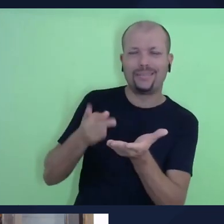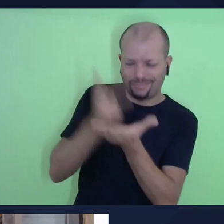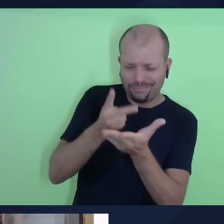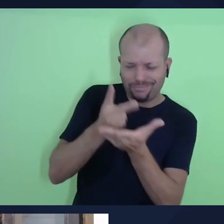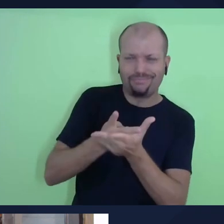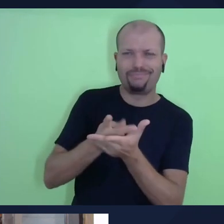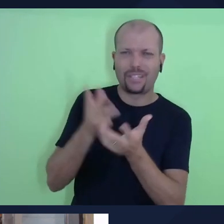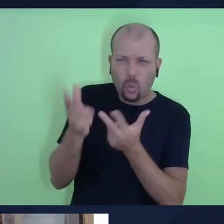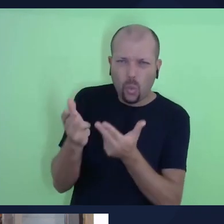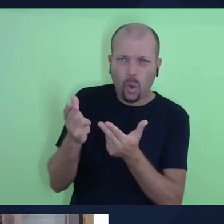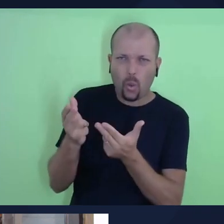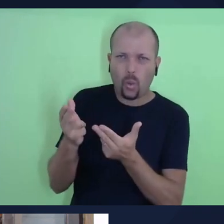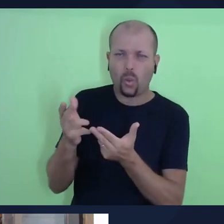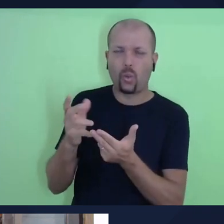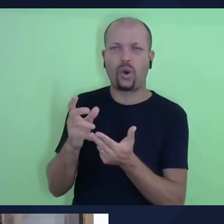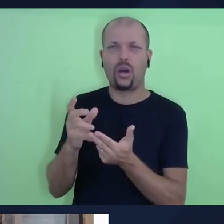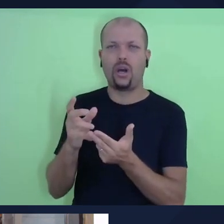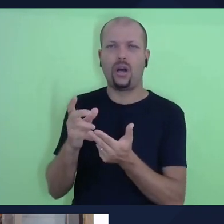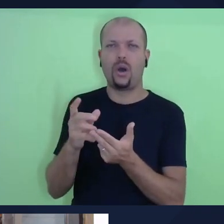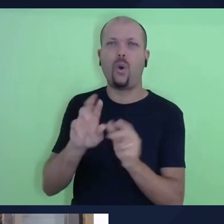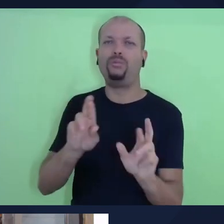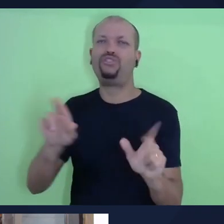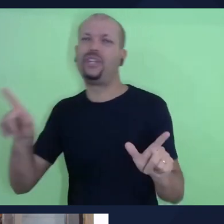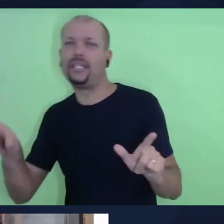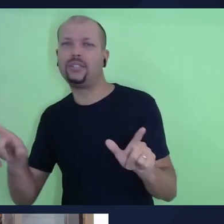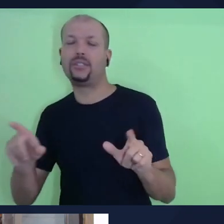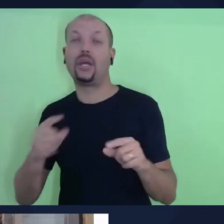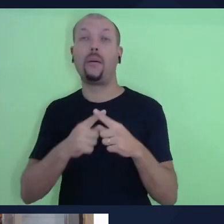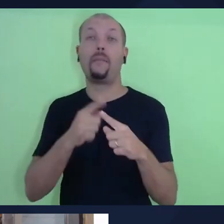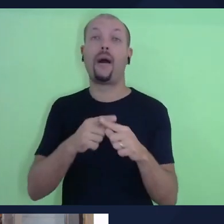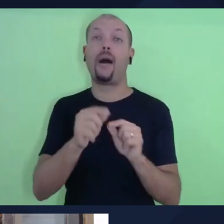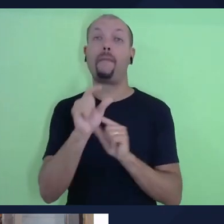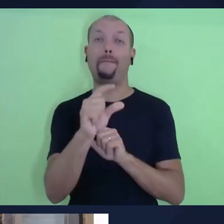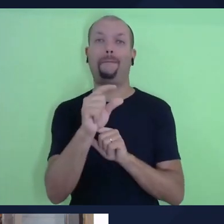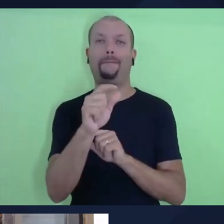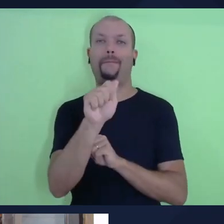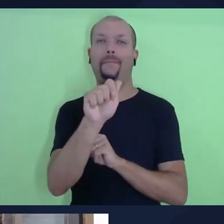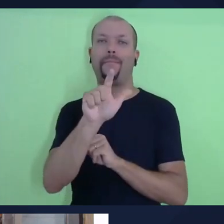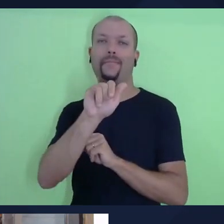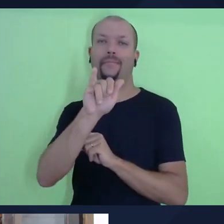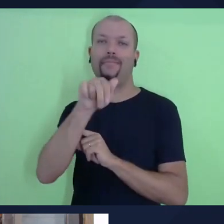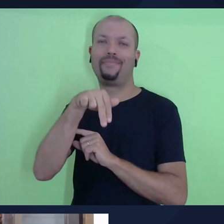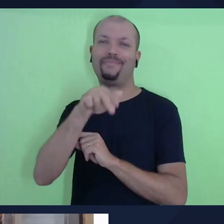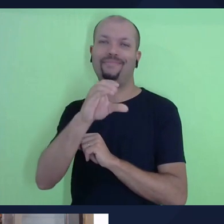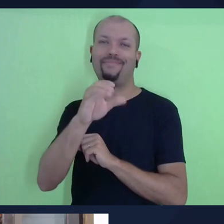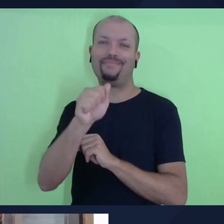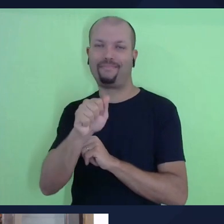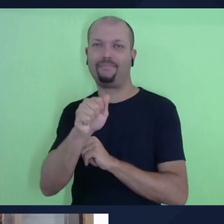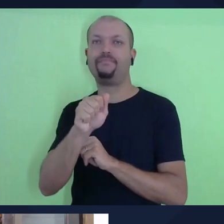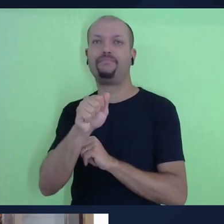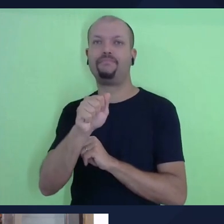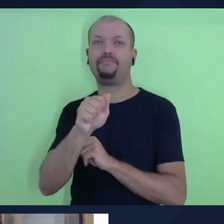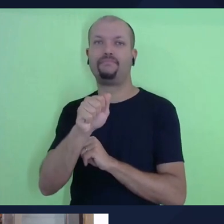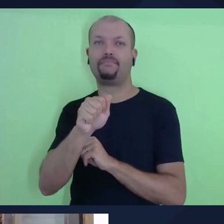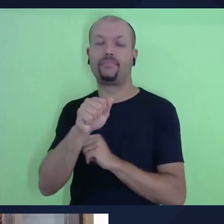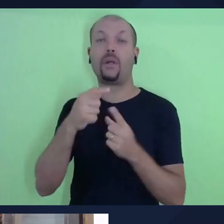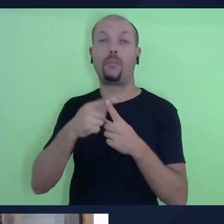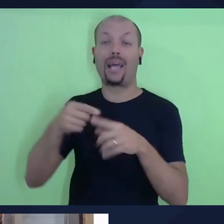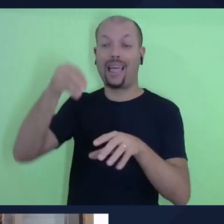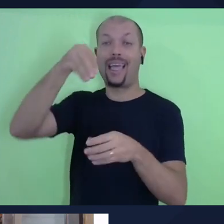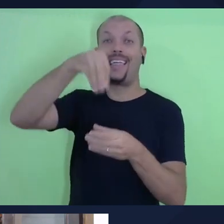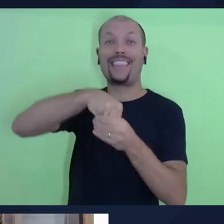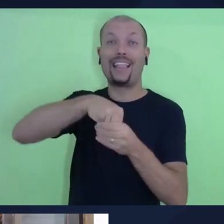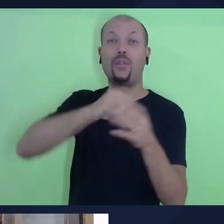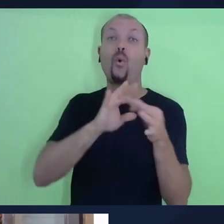Porque, na verdade, você vê a palavra aliança sendo apresentada no contexto de narrativas. E cada